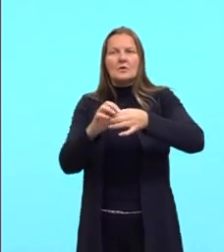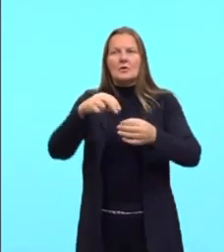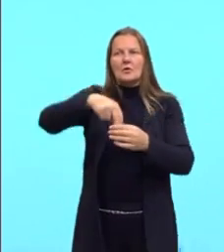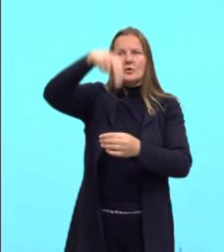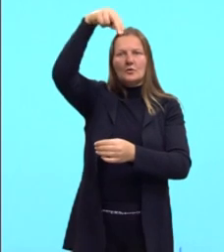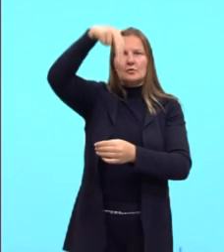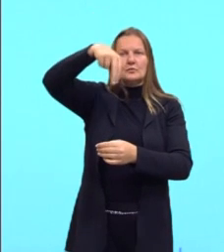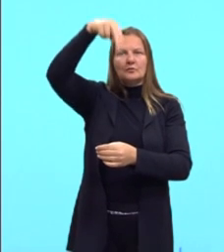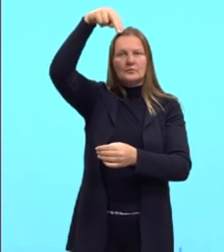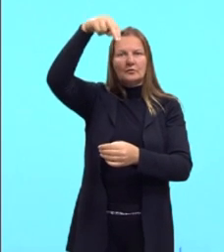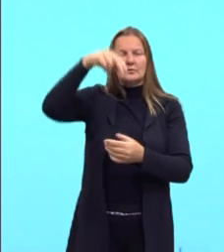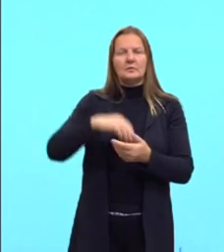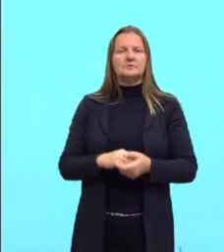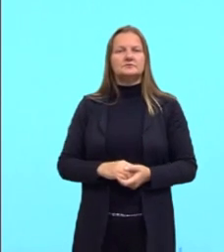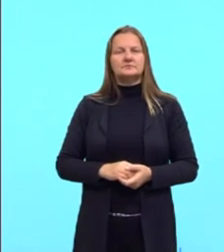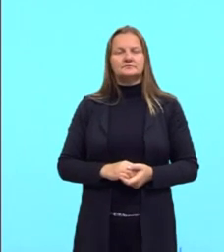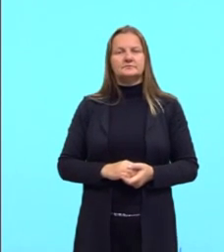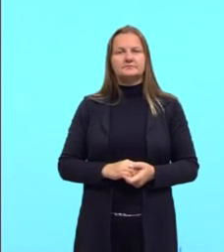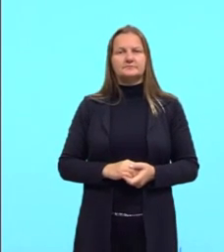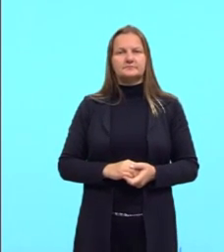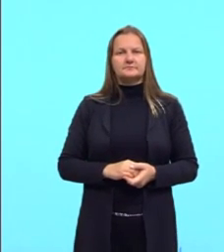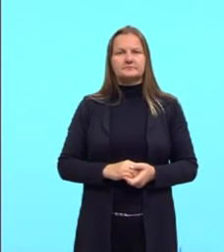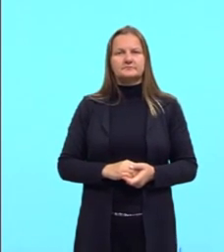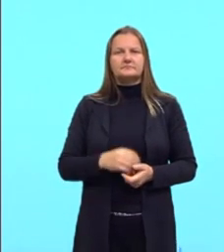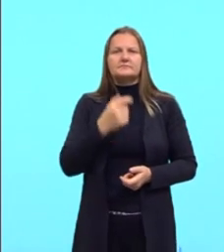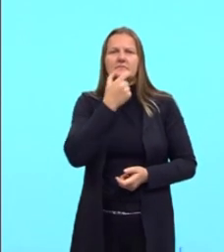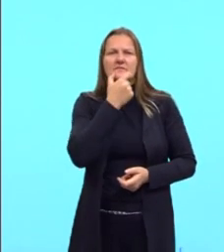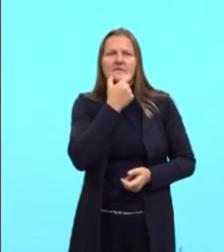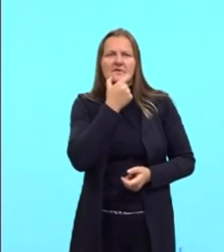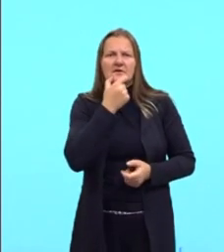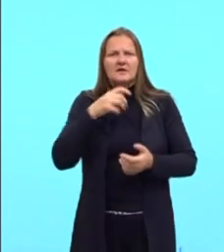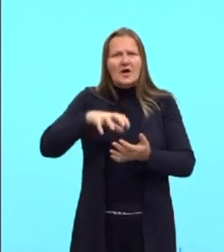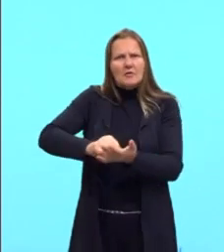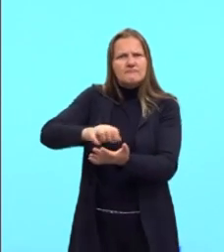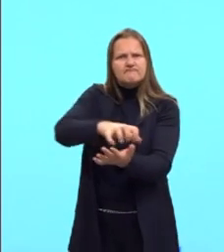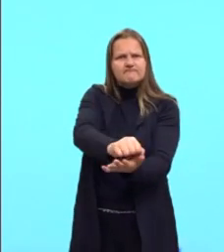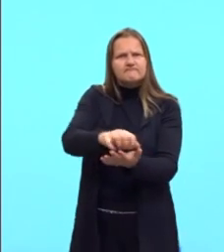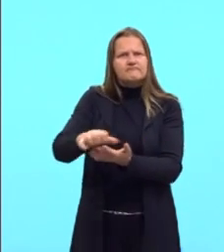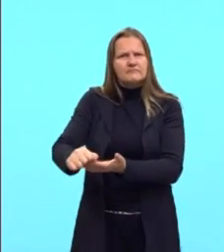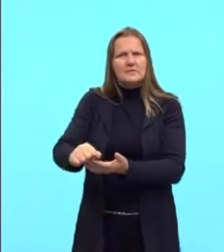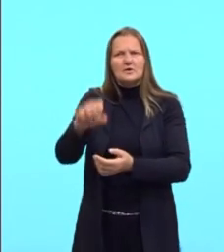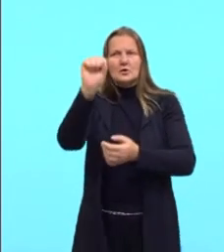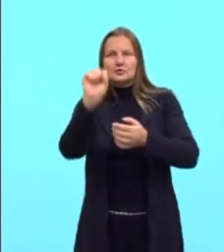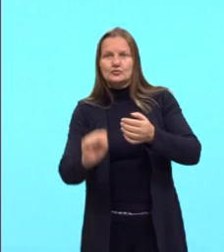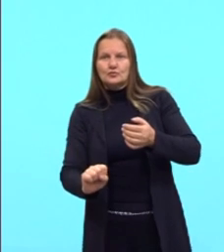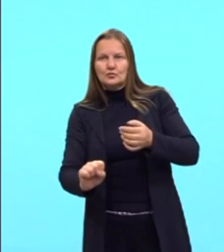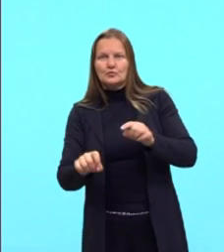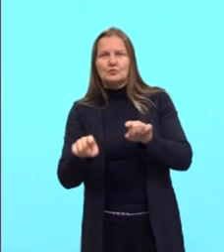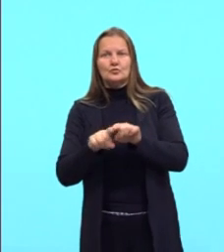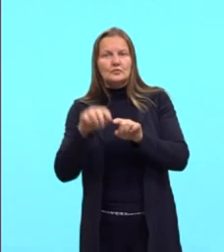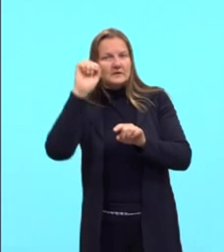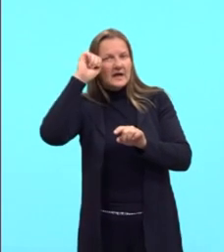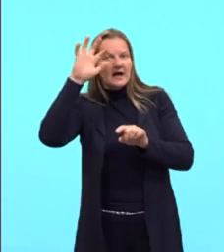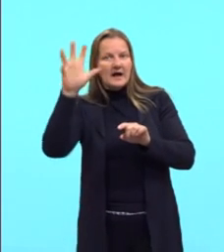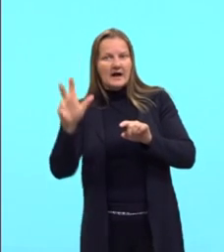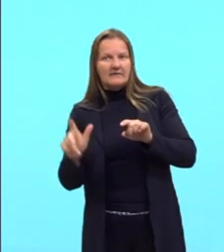nós temos a Inglaterra e também ao sul, tá? E essa parte mais